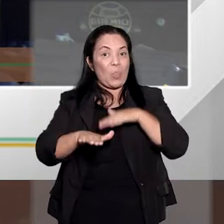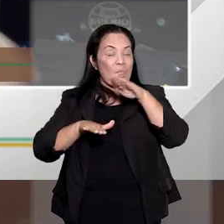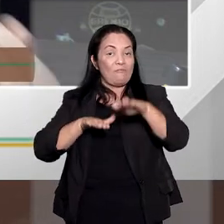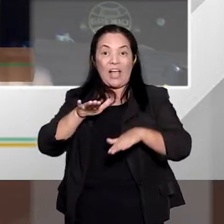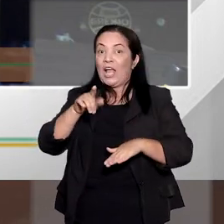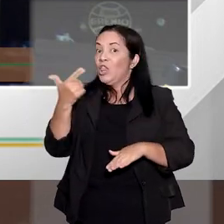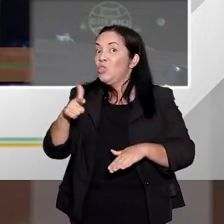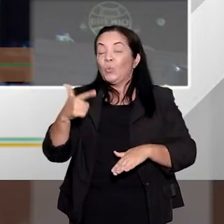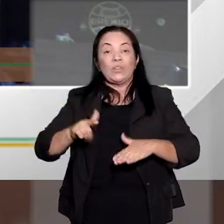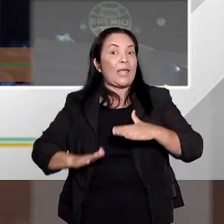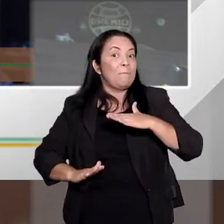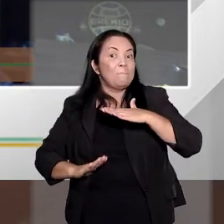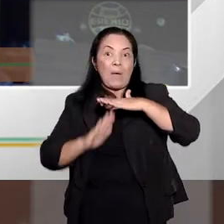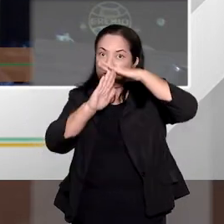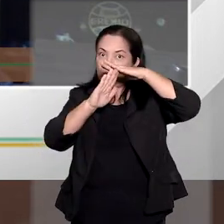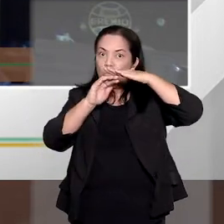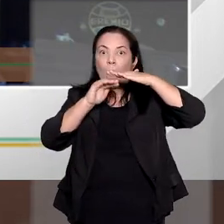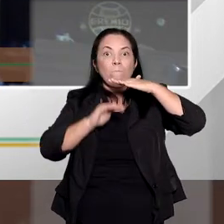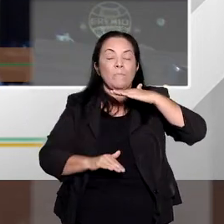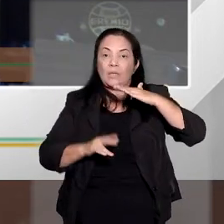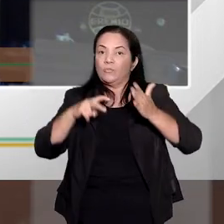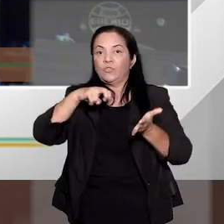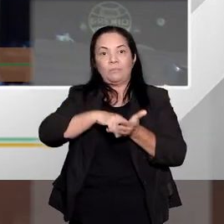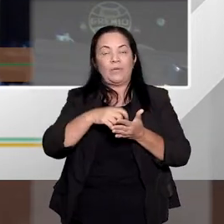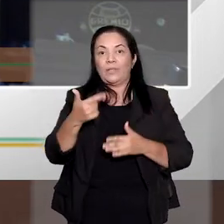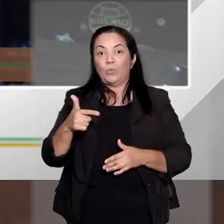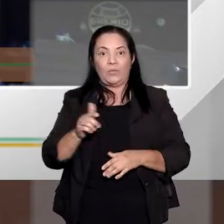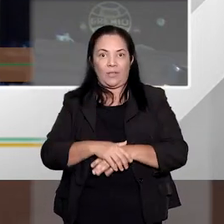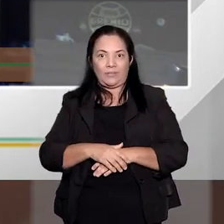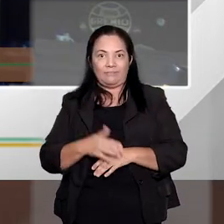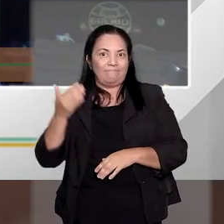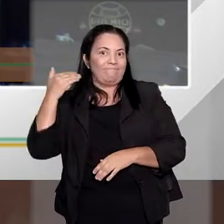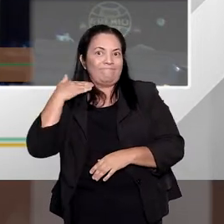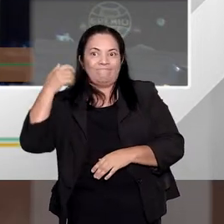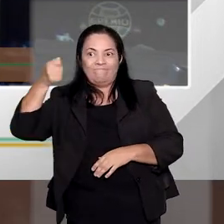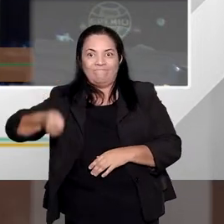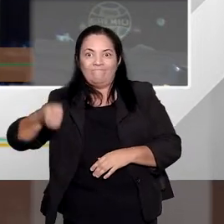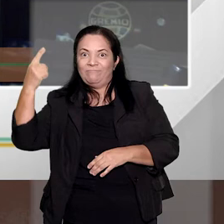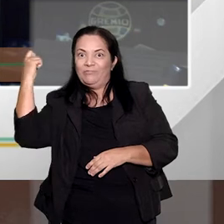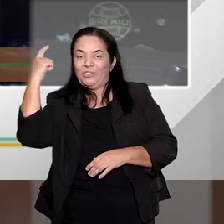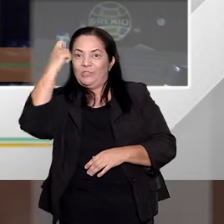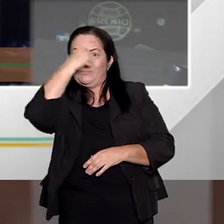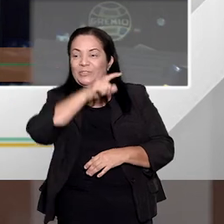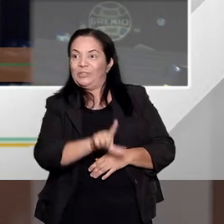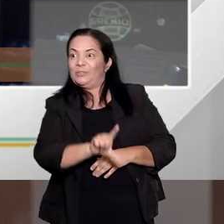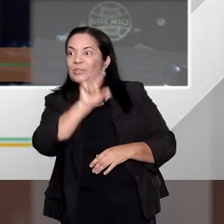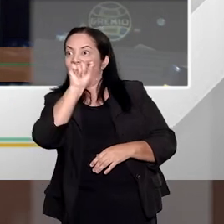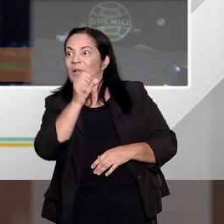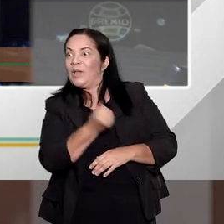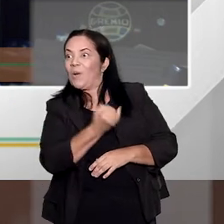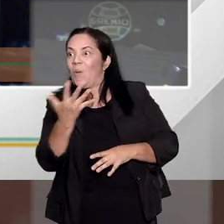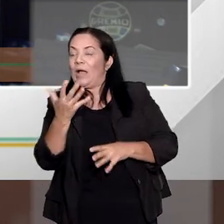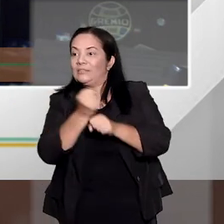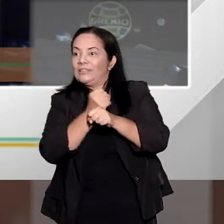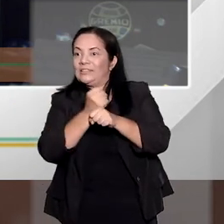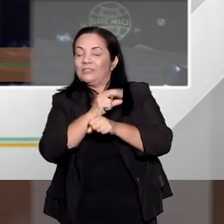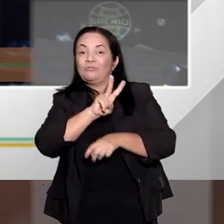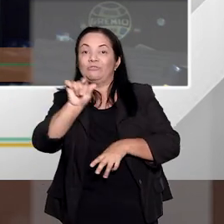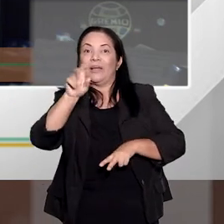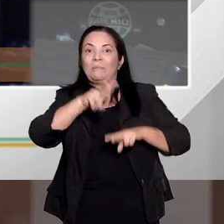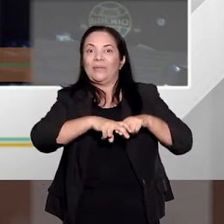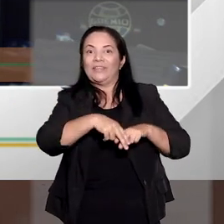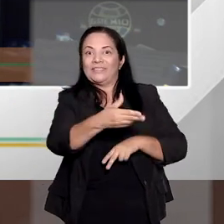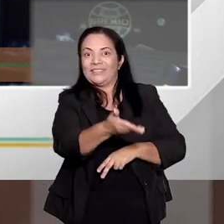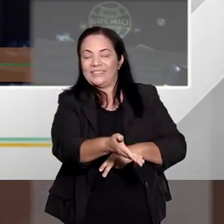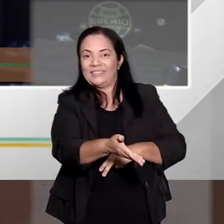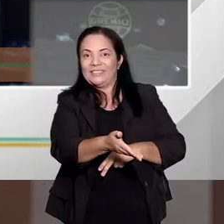em termos de fração para o juiz ele elevar a pena base acima do mínimo ou até